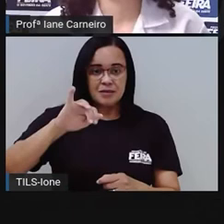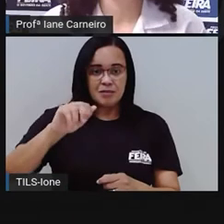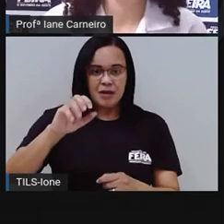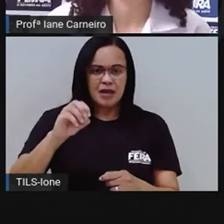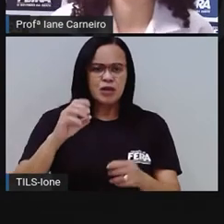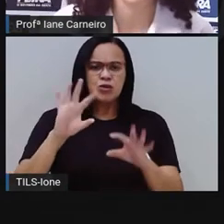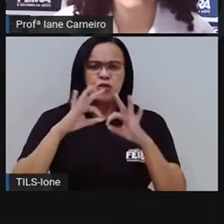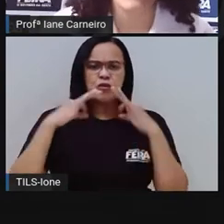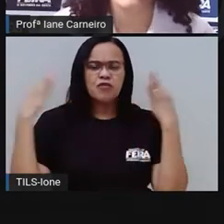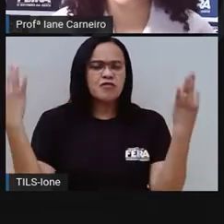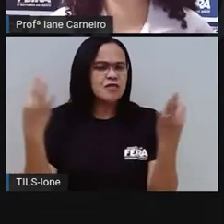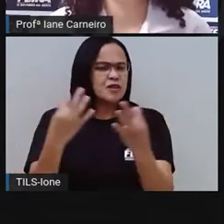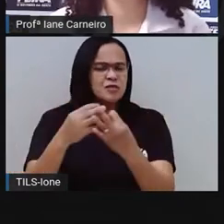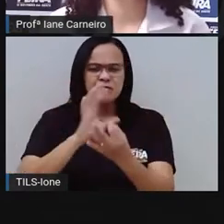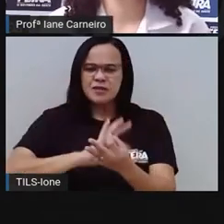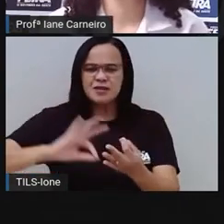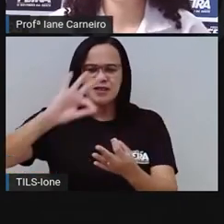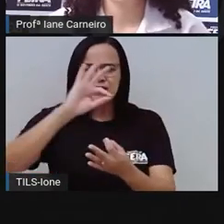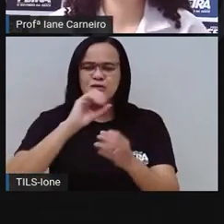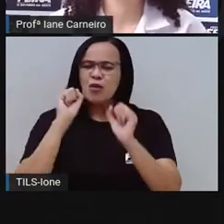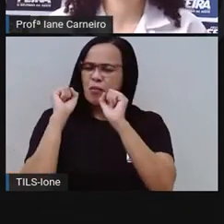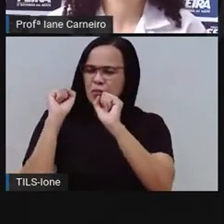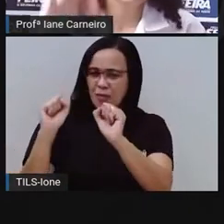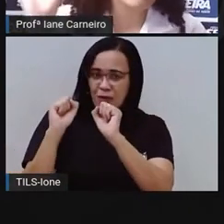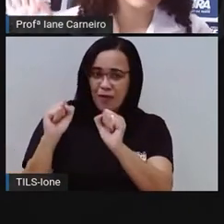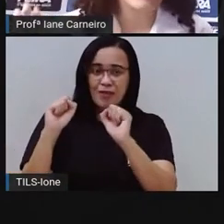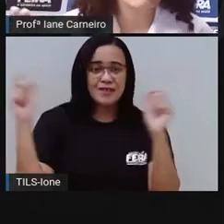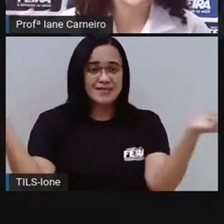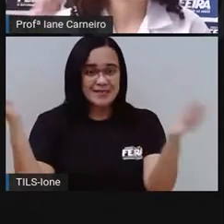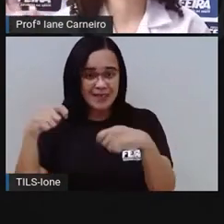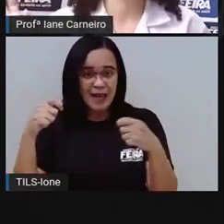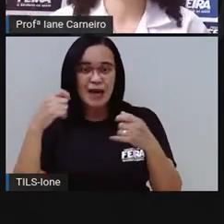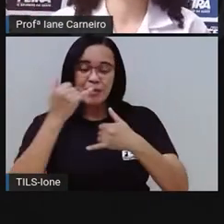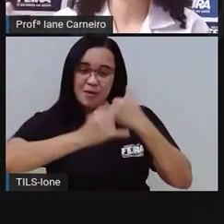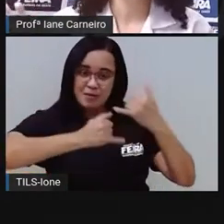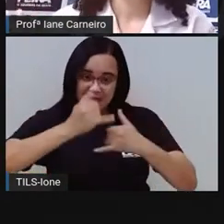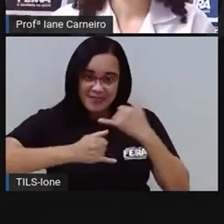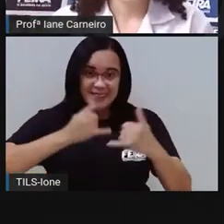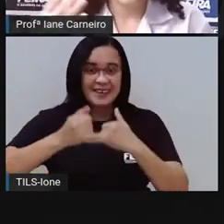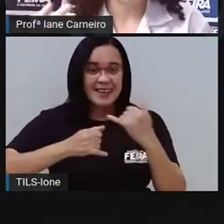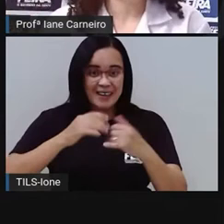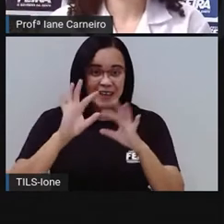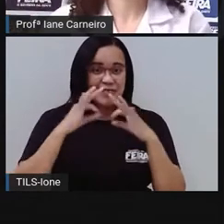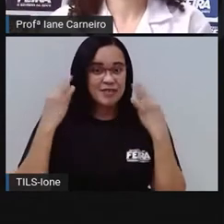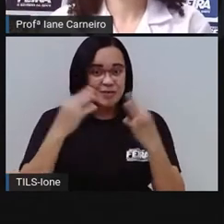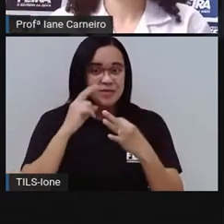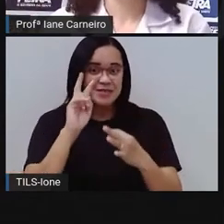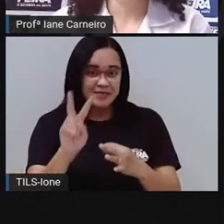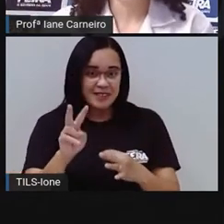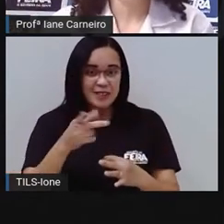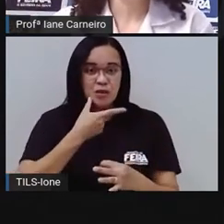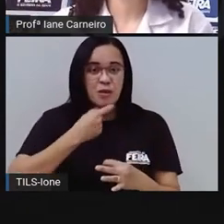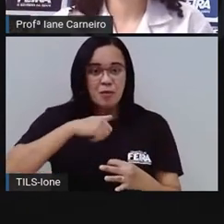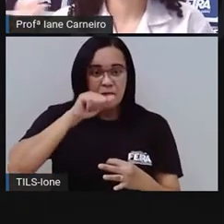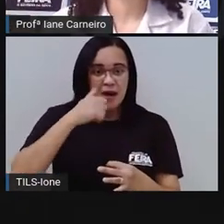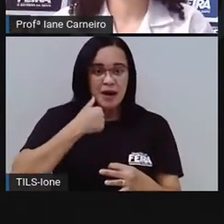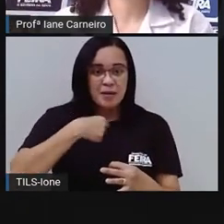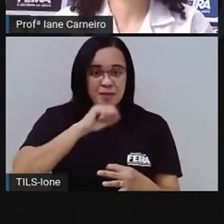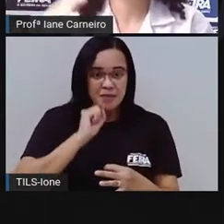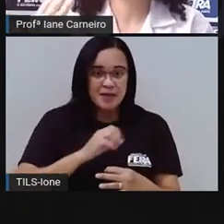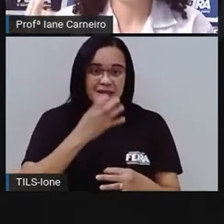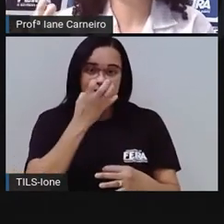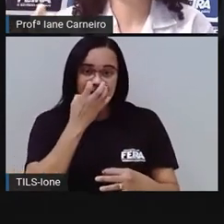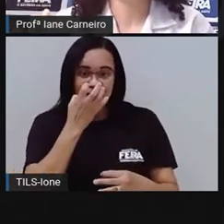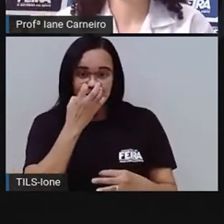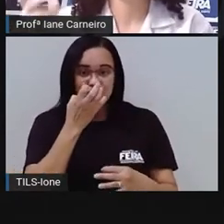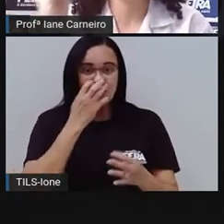mamãe, para o papai, para a vovó, para a criança, até o cachorro está ali, porque será, né? Será que é para o cachorro adivinhar? Ou será que